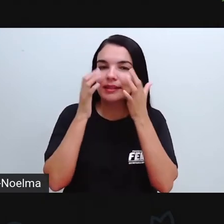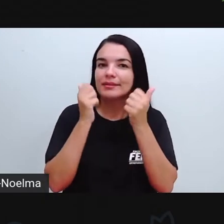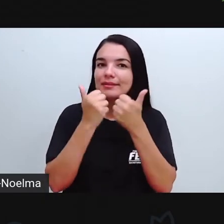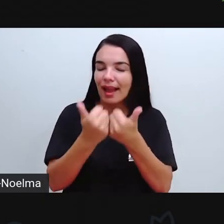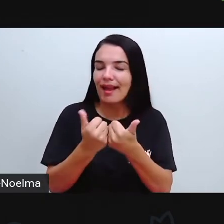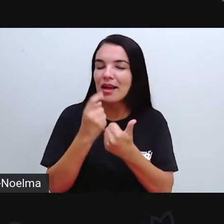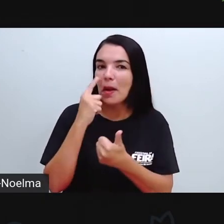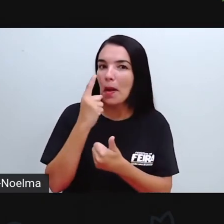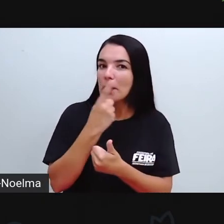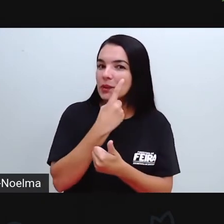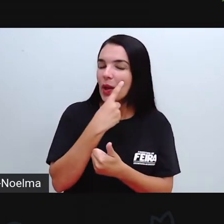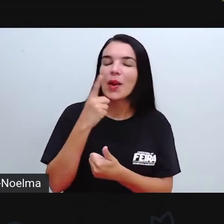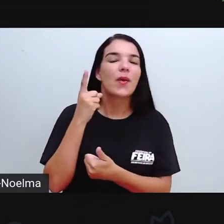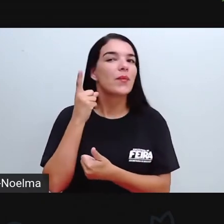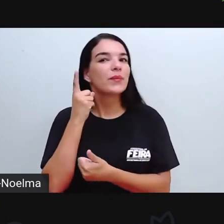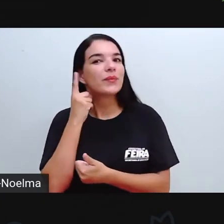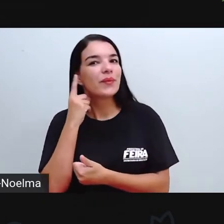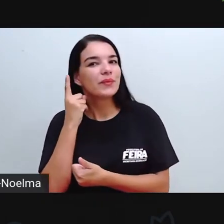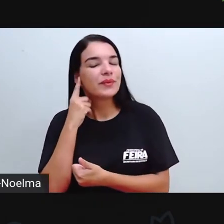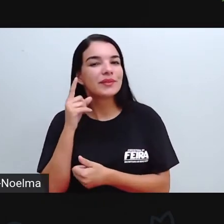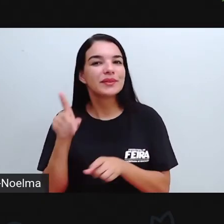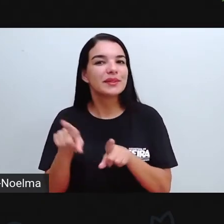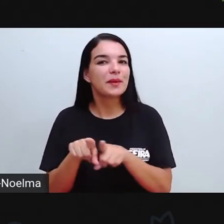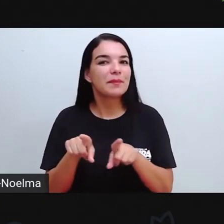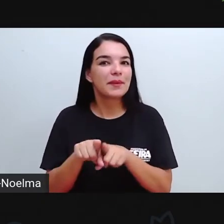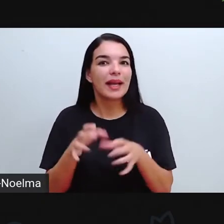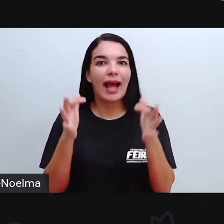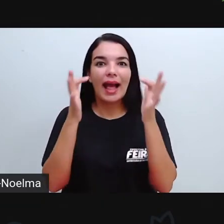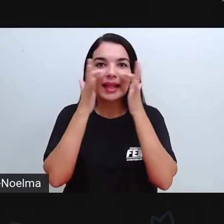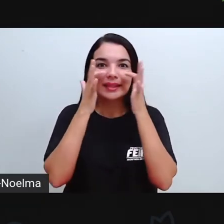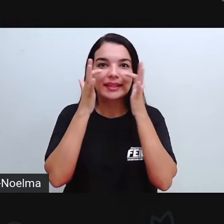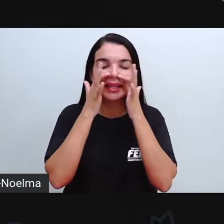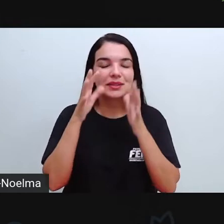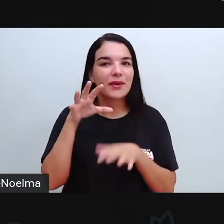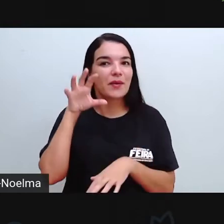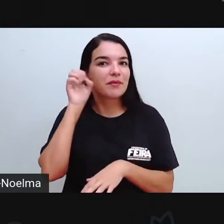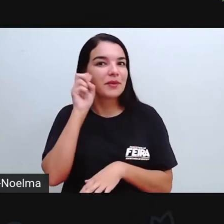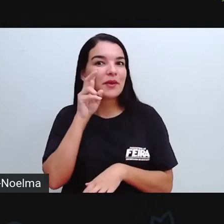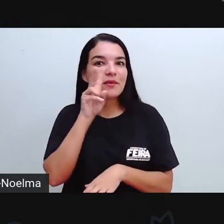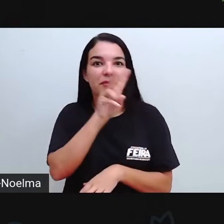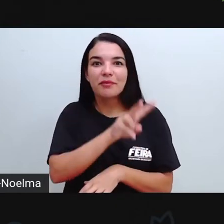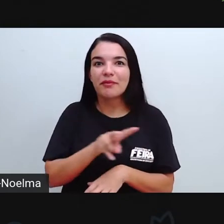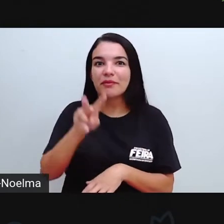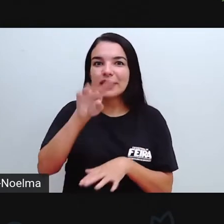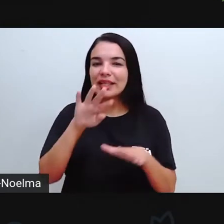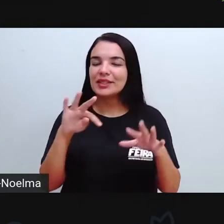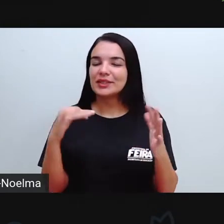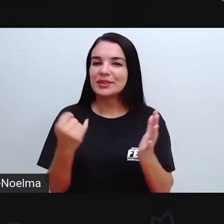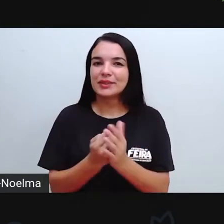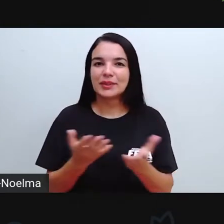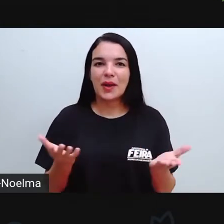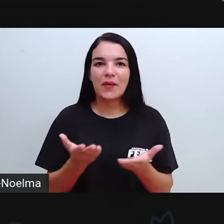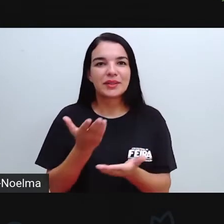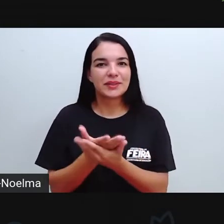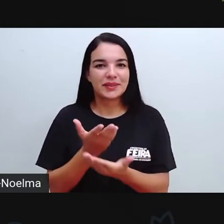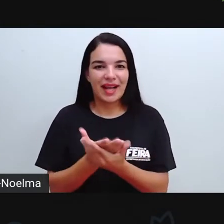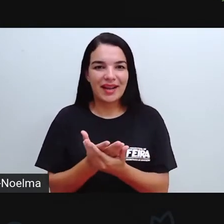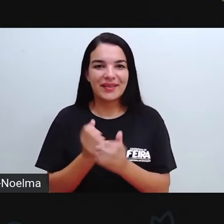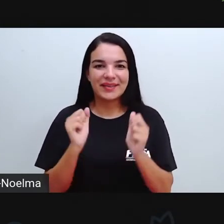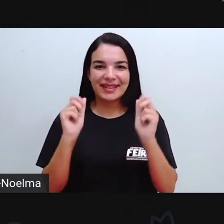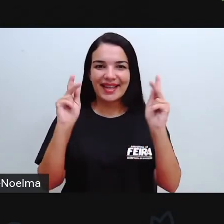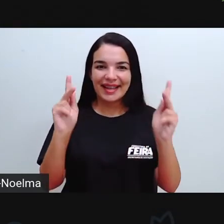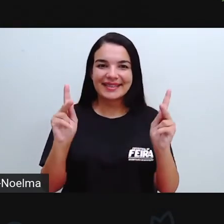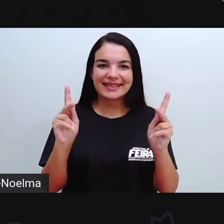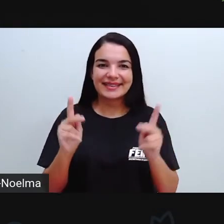Com os olhos, os ouvidos atentos, prontos para ouvir e ver tudo que a gente vai estudar na videoaula de hoje, tá bom?